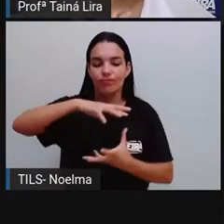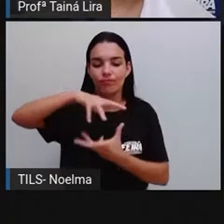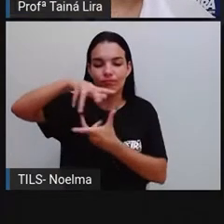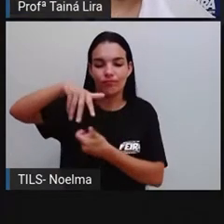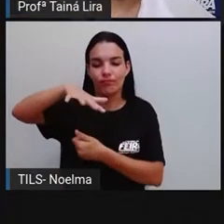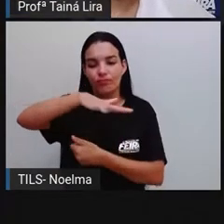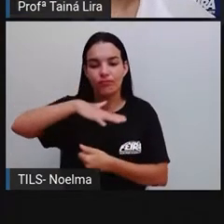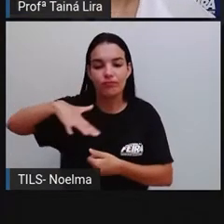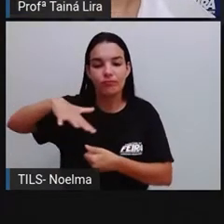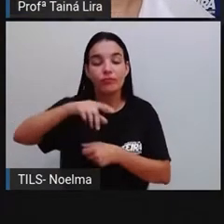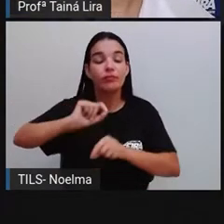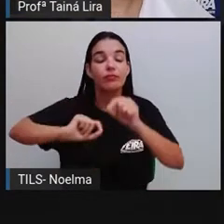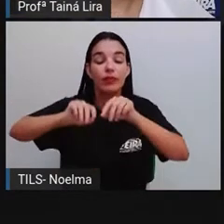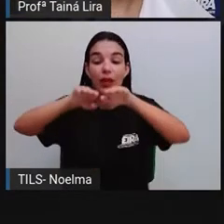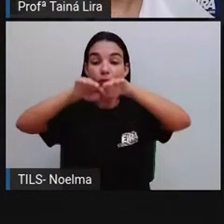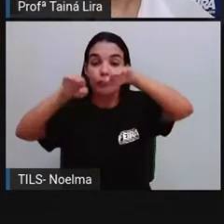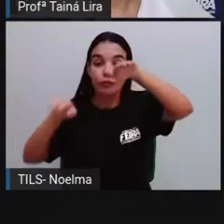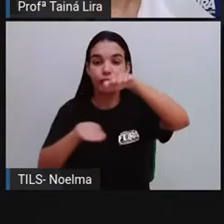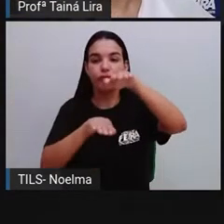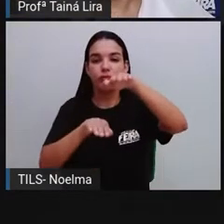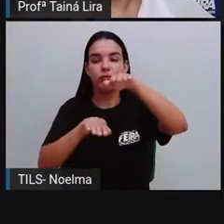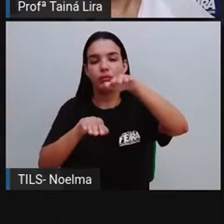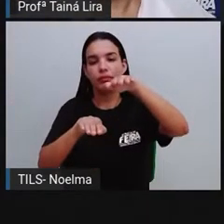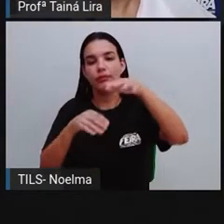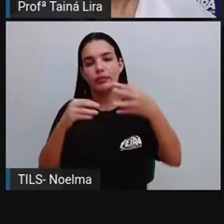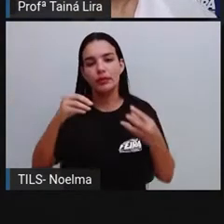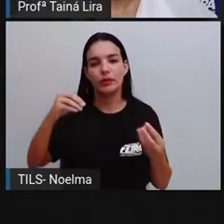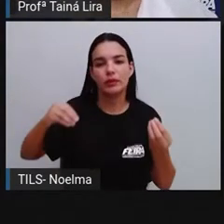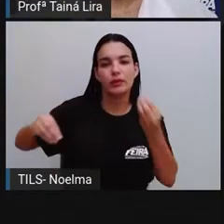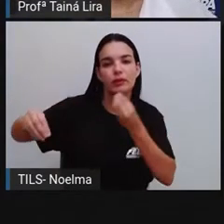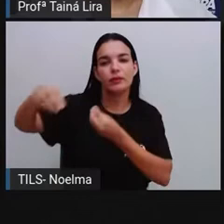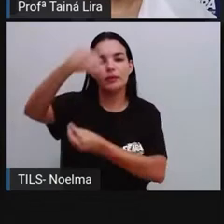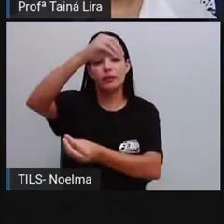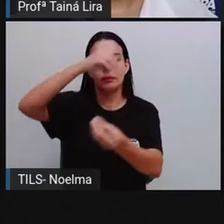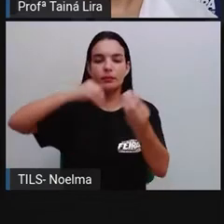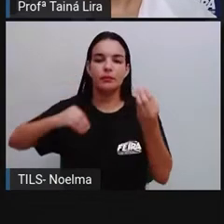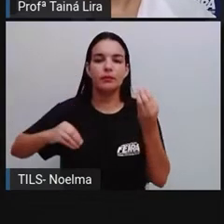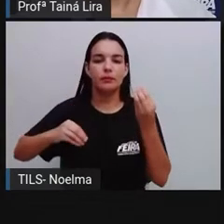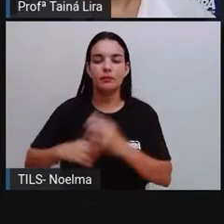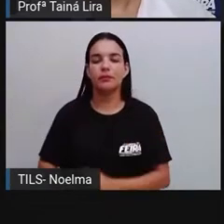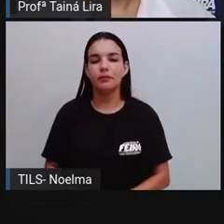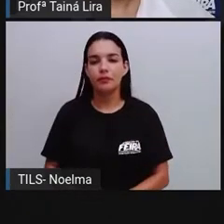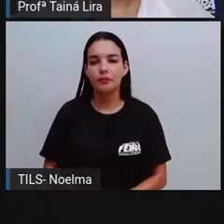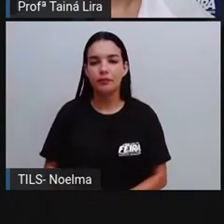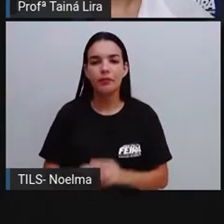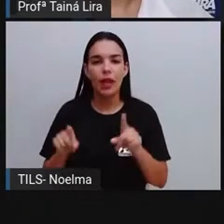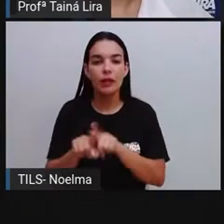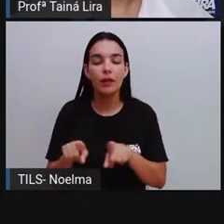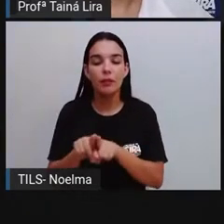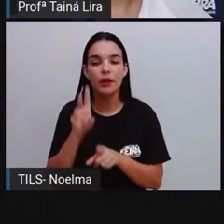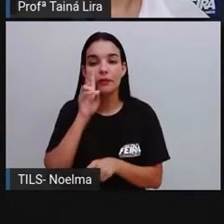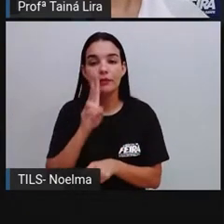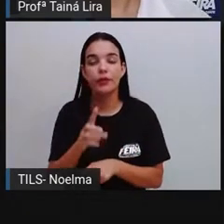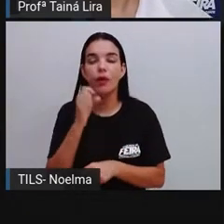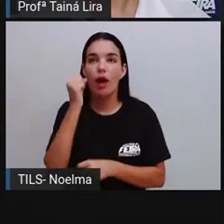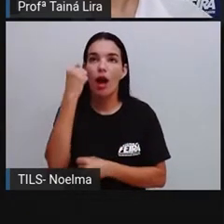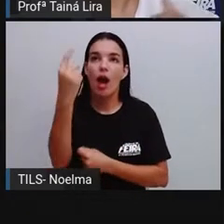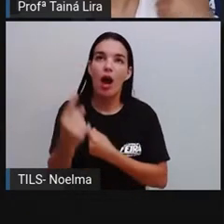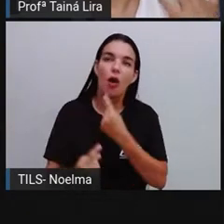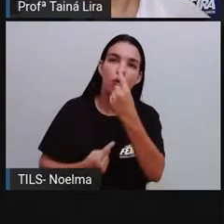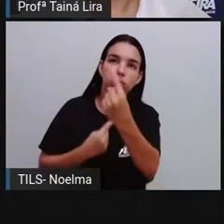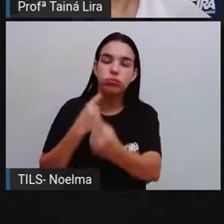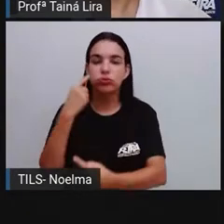desequilíbrio no ecossistema, tá? Bom, e aí a gente viu aí alguns tipos de lixo, né?